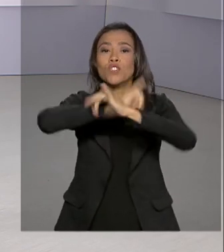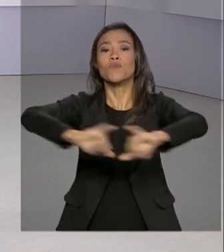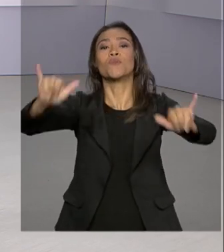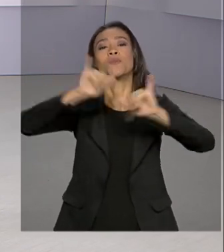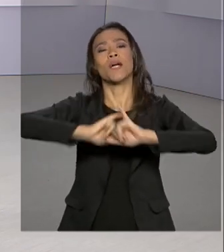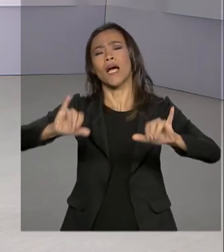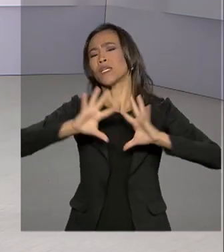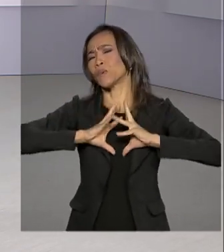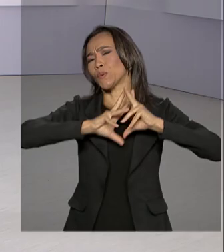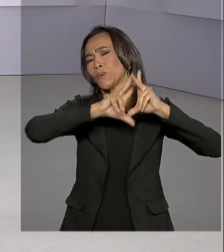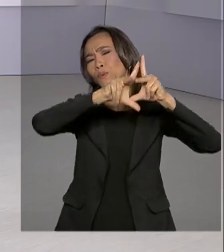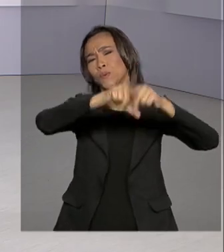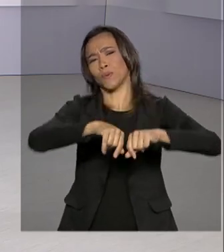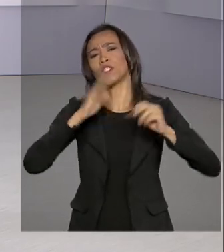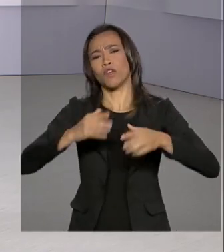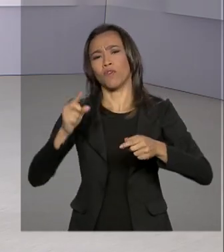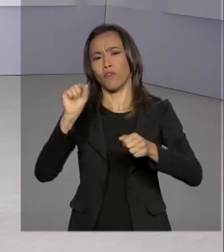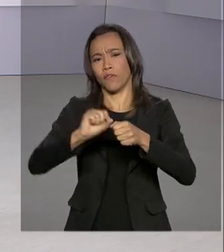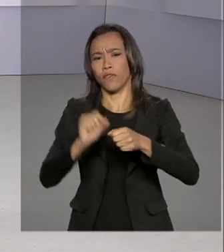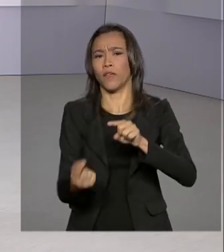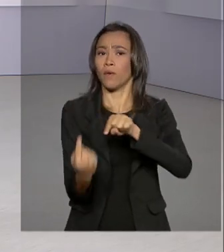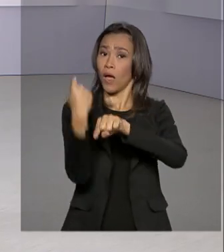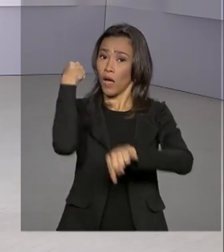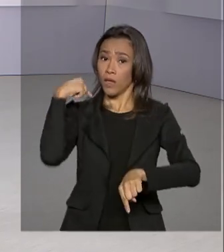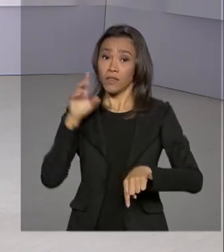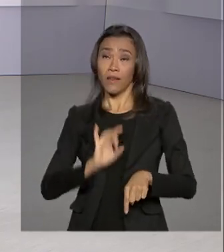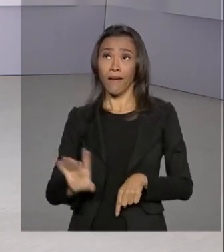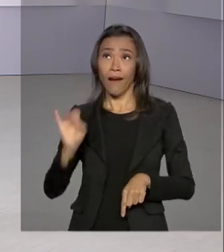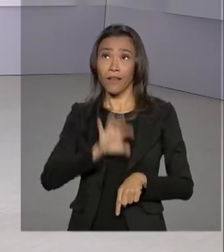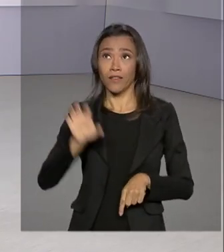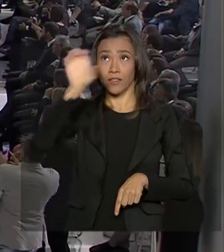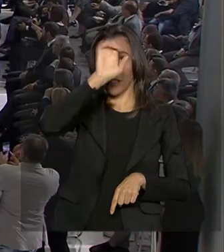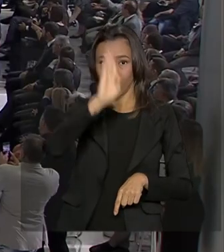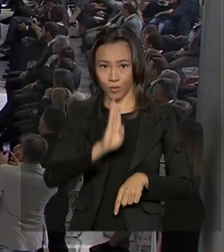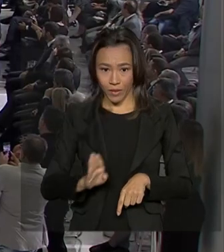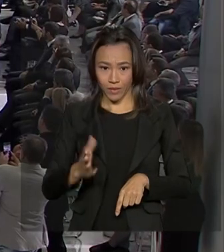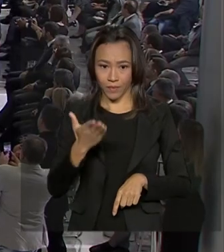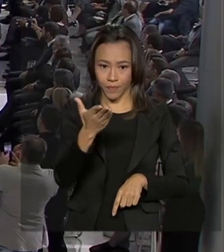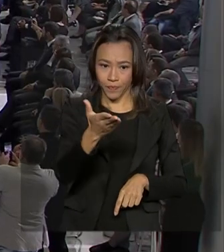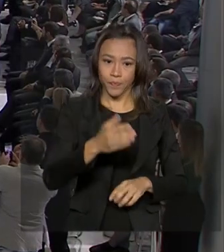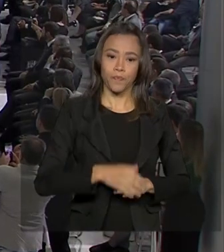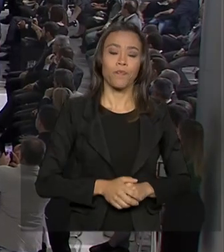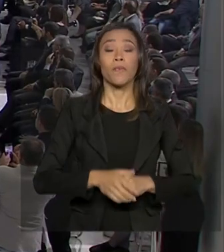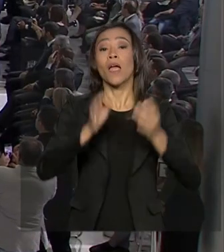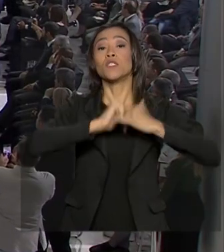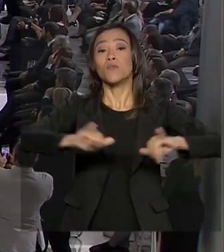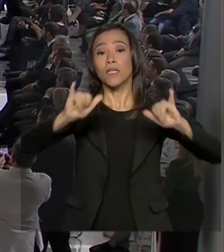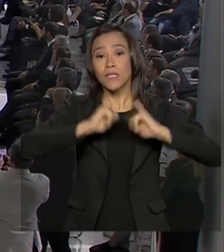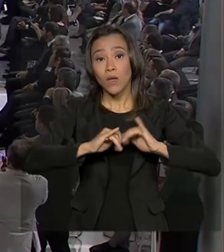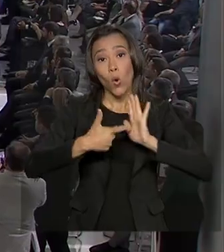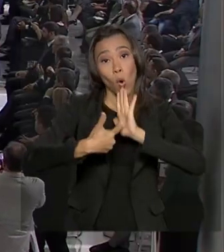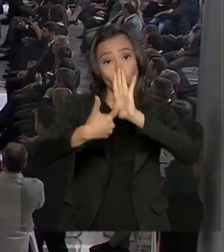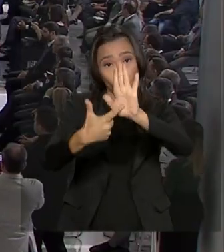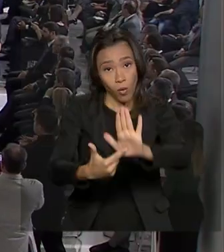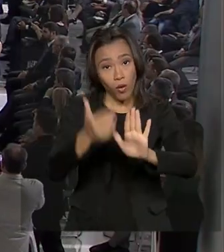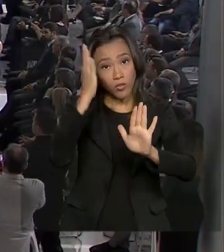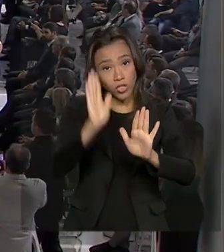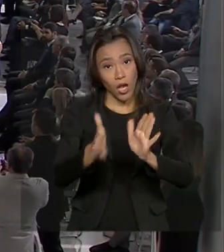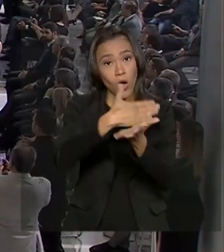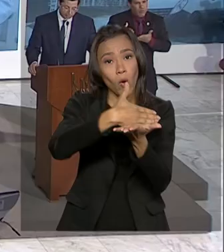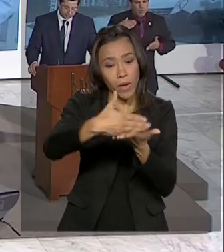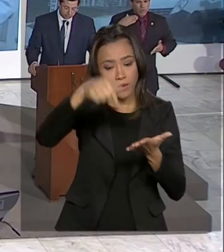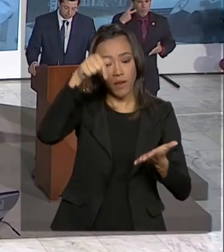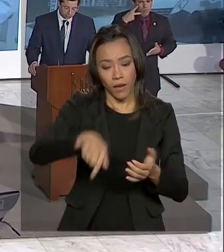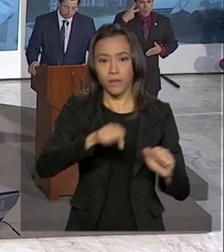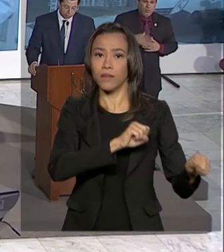apresenta tudo o que vem sendo realizado em cada estado brasileiro. A campanha começa a ser exibida a partir desta